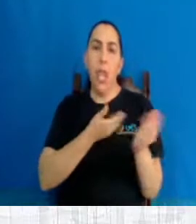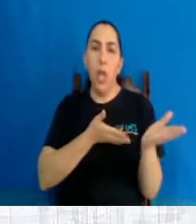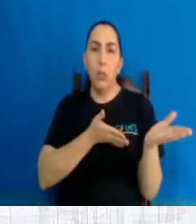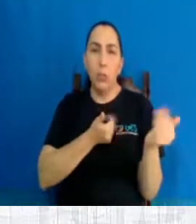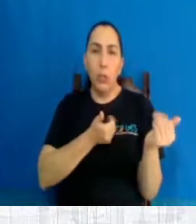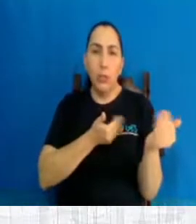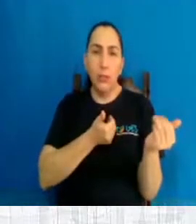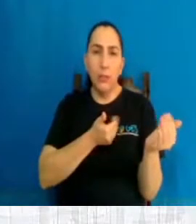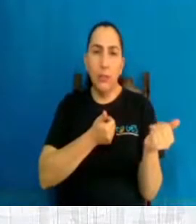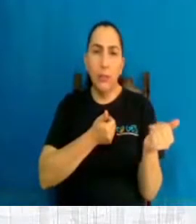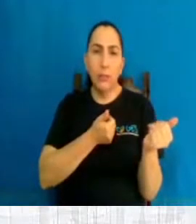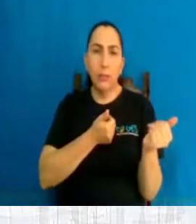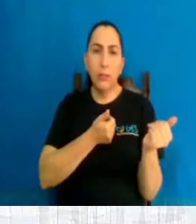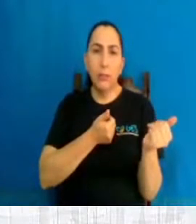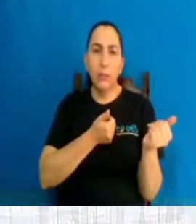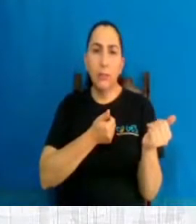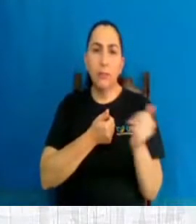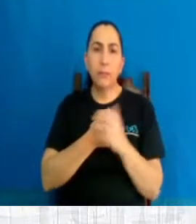engravidar,